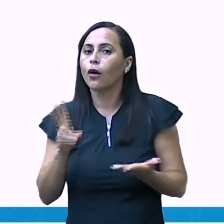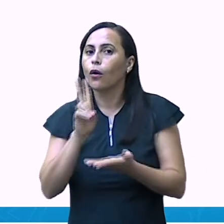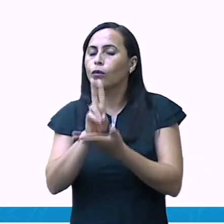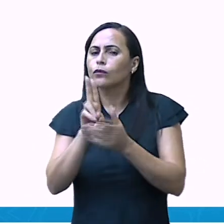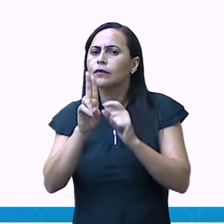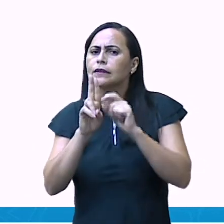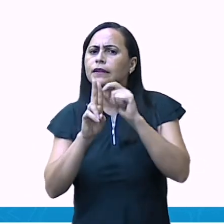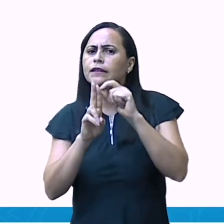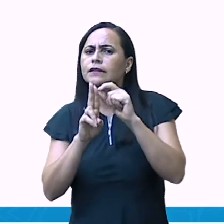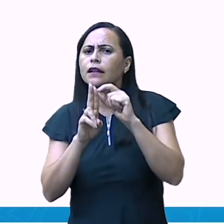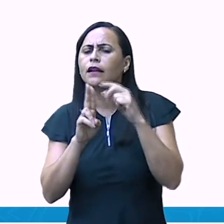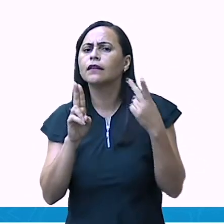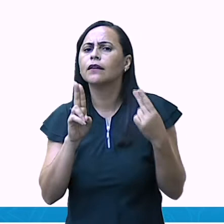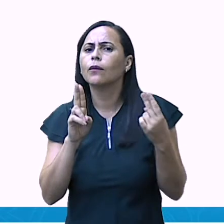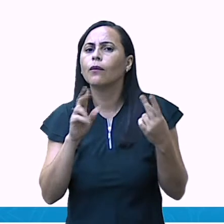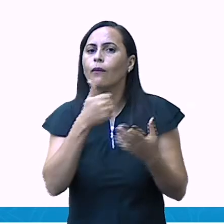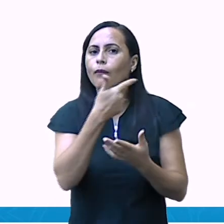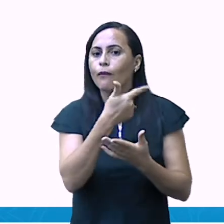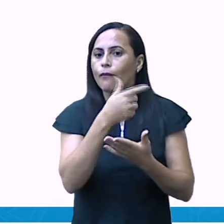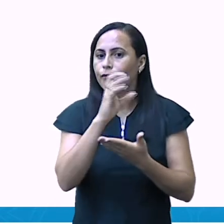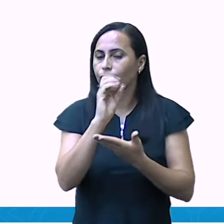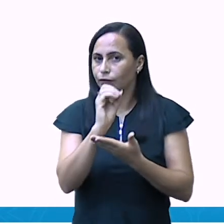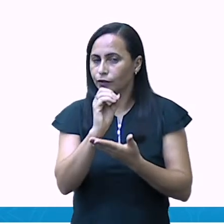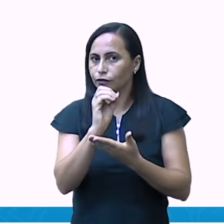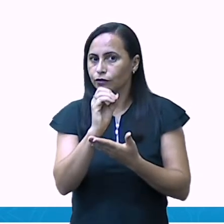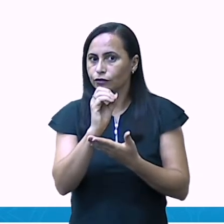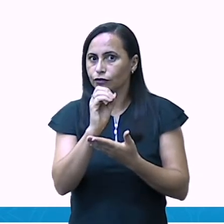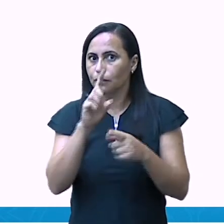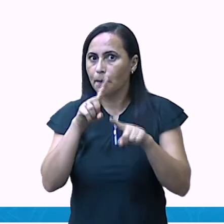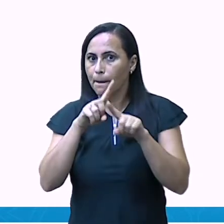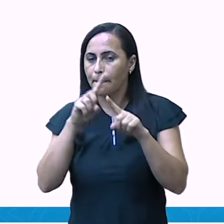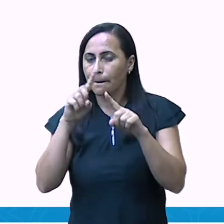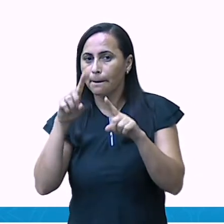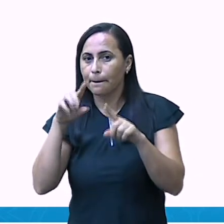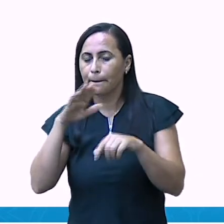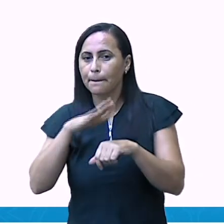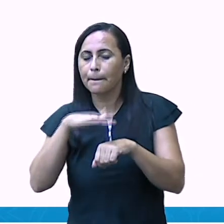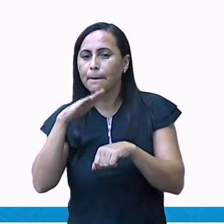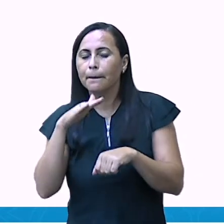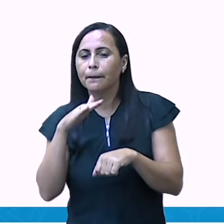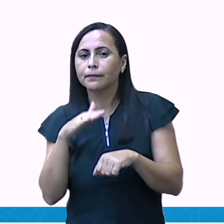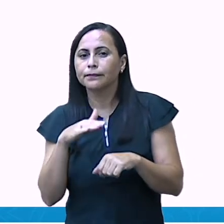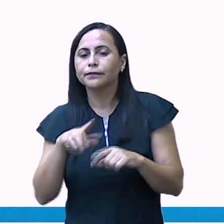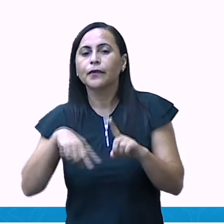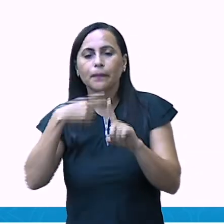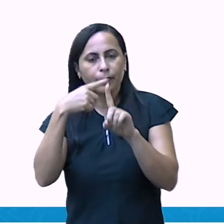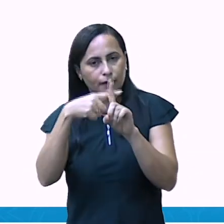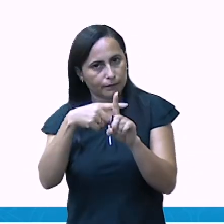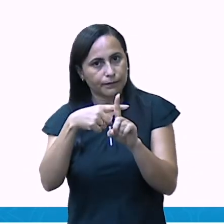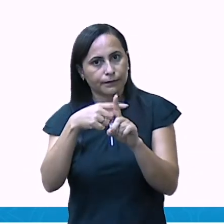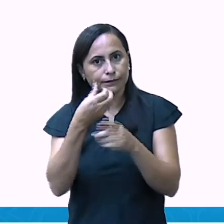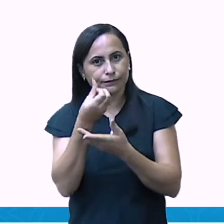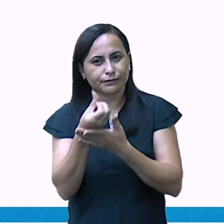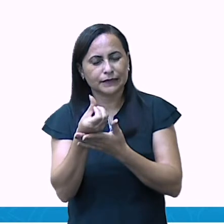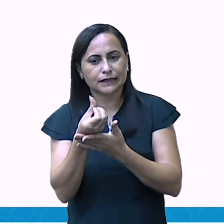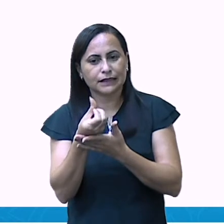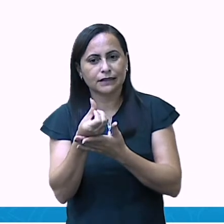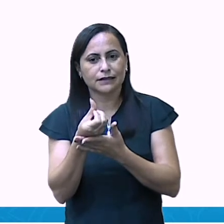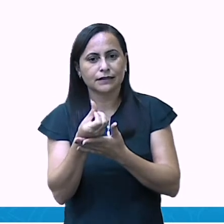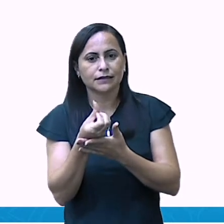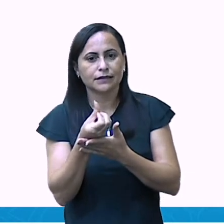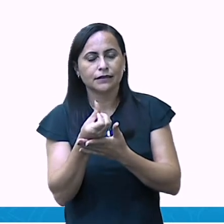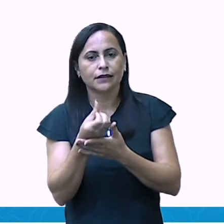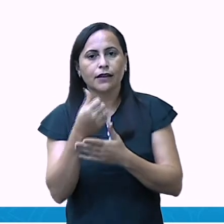é igual a vinte. Vinte mais seis? Vinte e seis. O número que está sendo